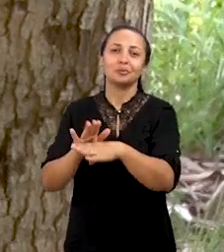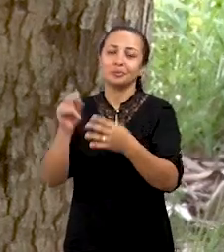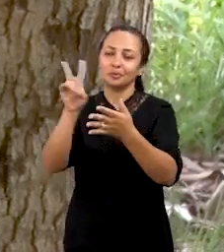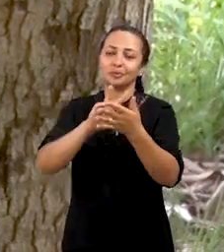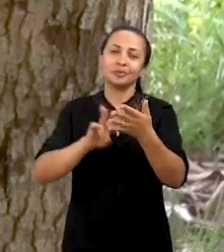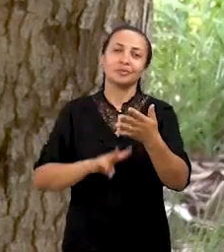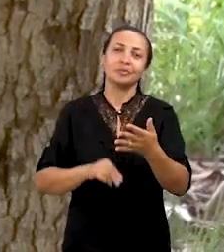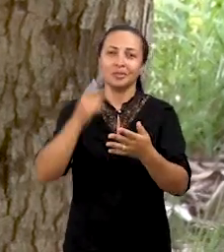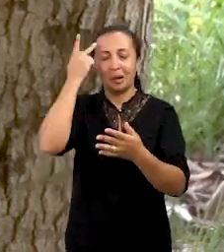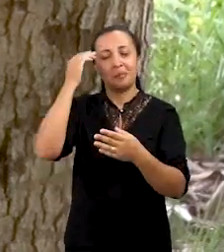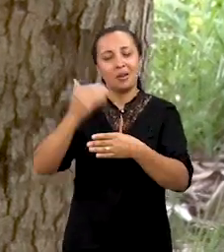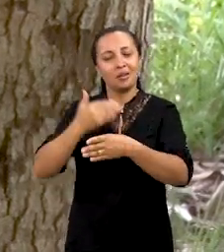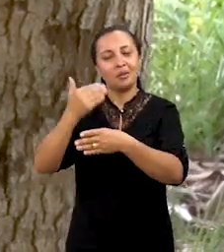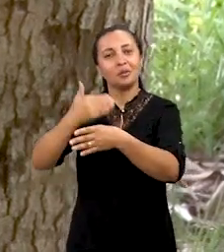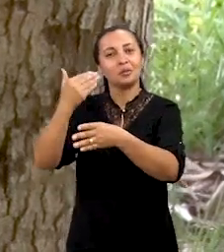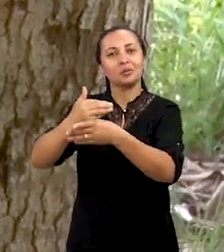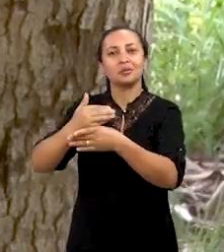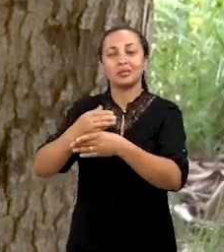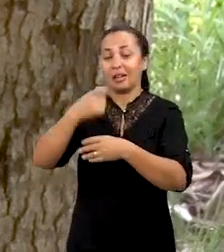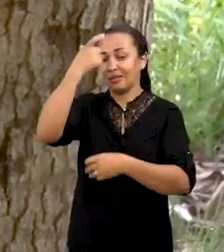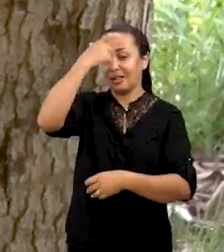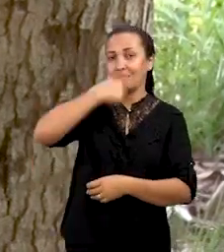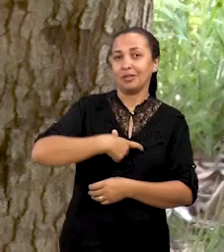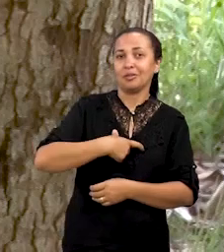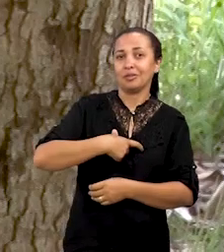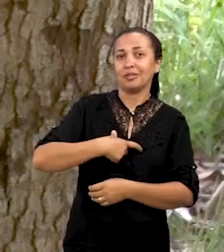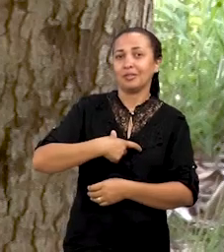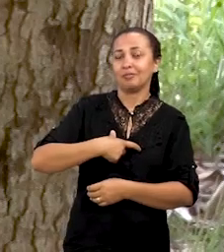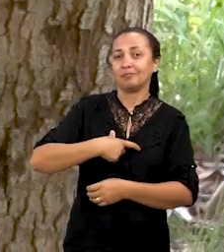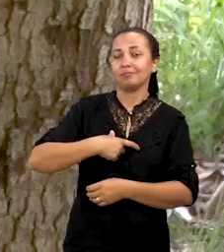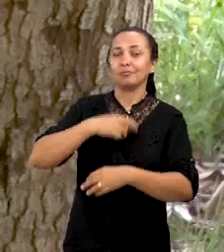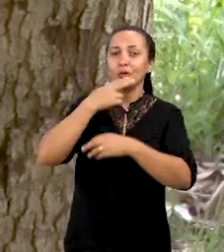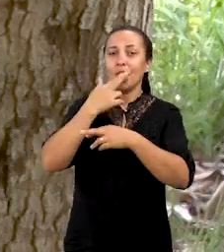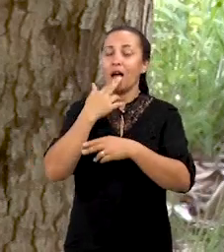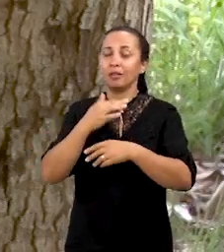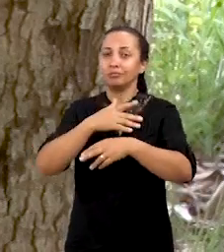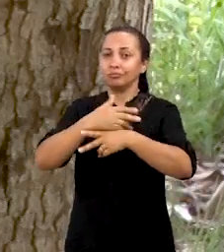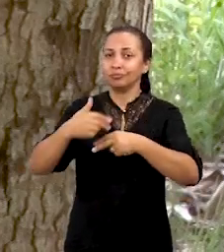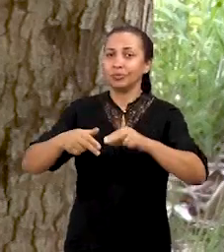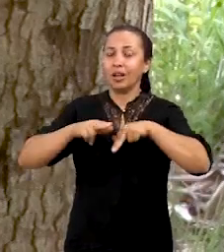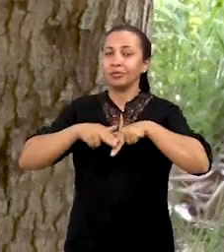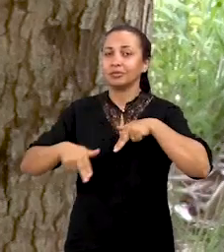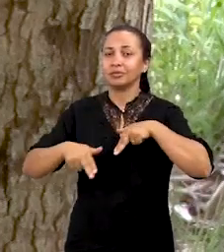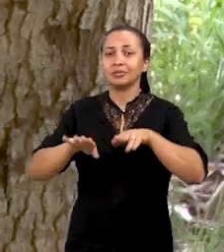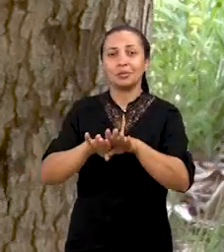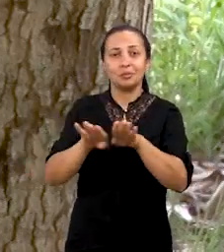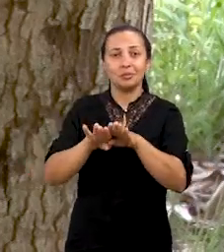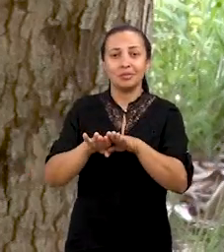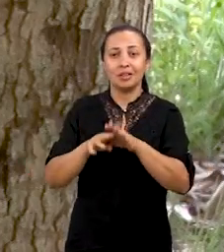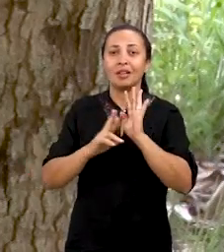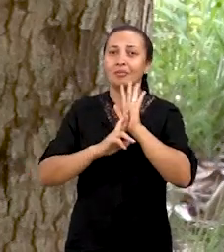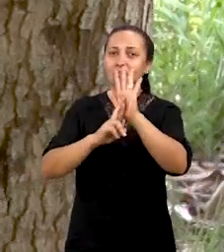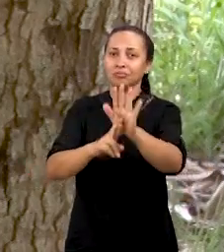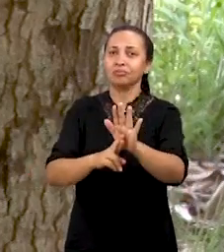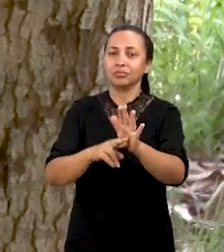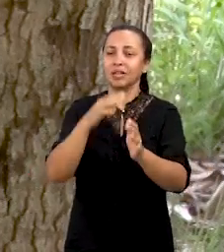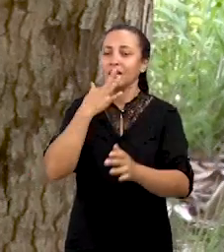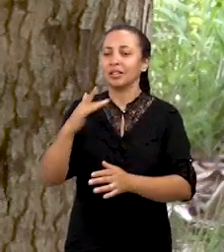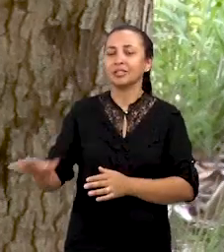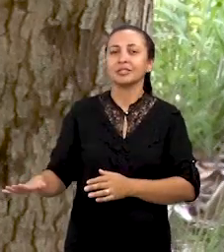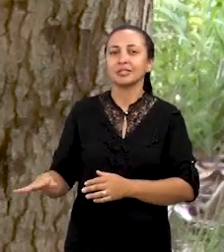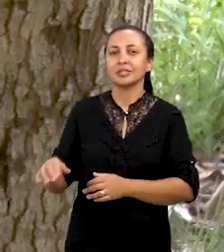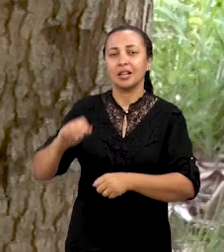literatura na construção da identidade étnico-racial, na educação e na discussão das representações de